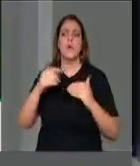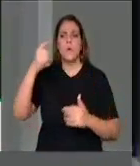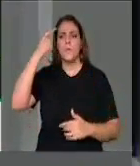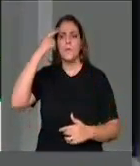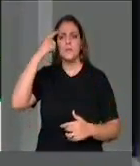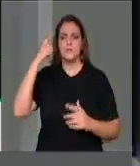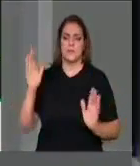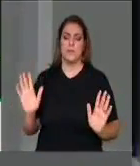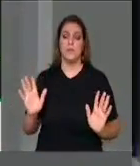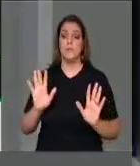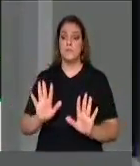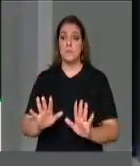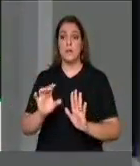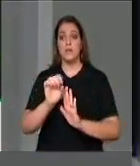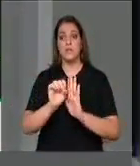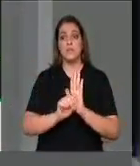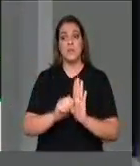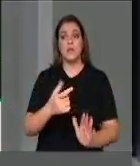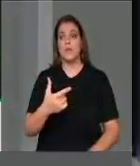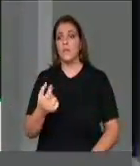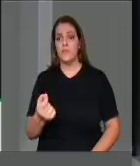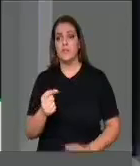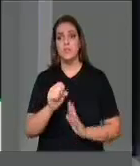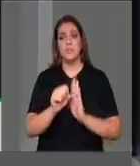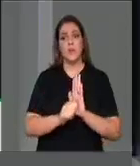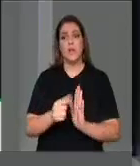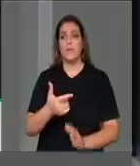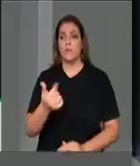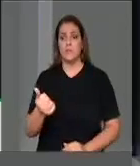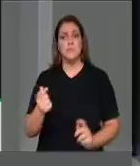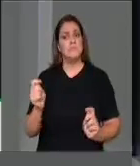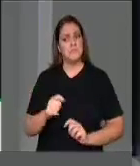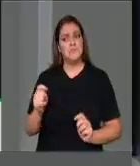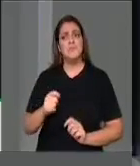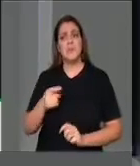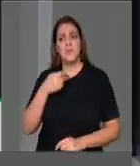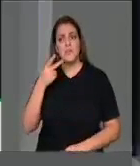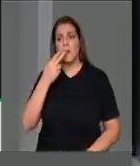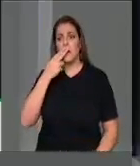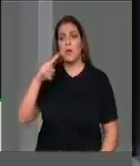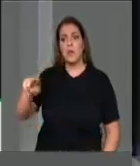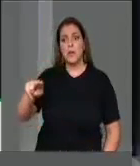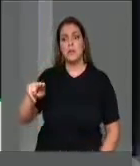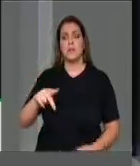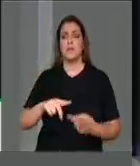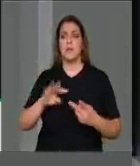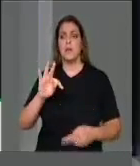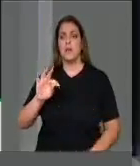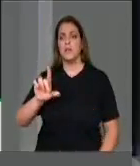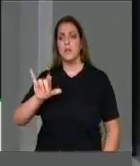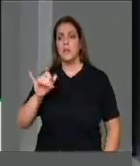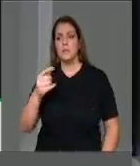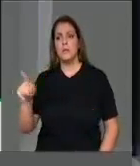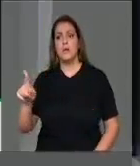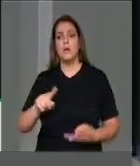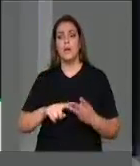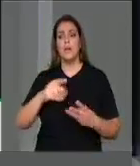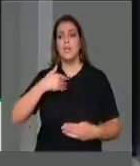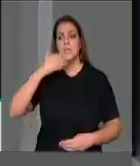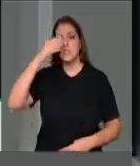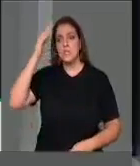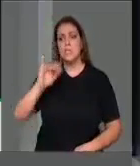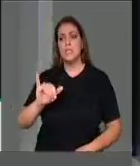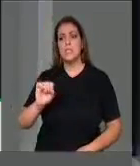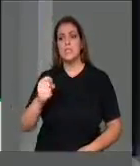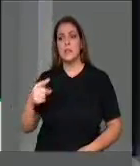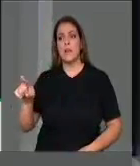XXI, nós podemos citar Hitler, o Talibã, o exército islâmico, que